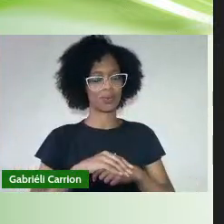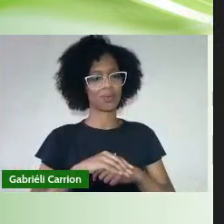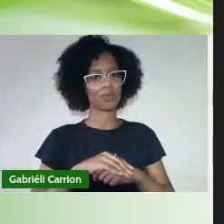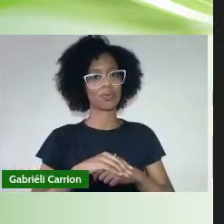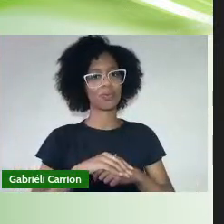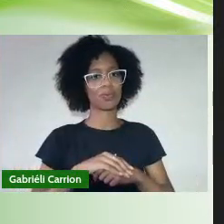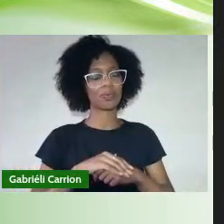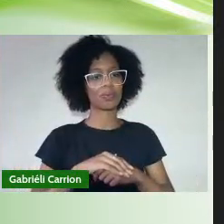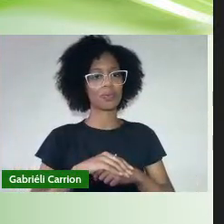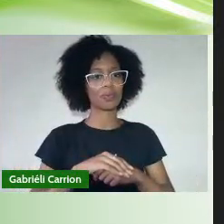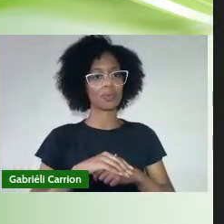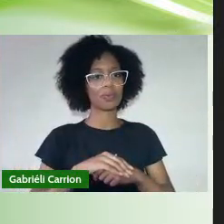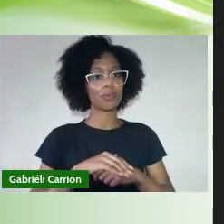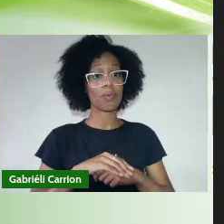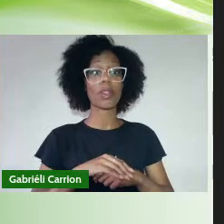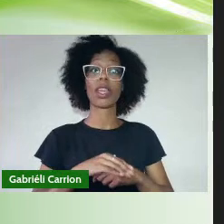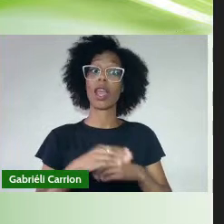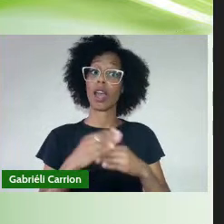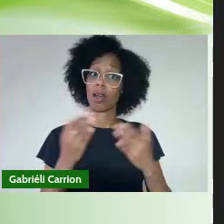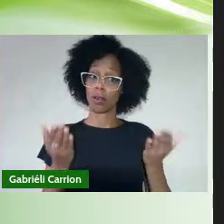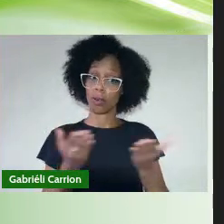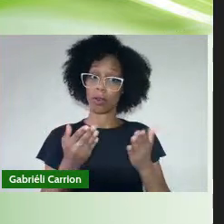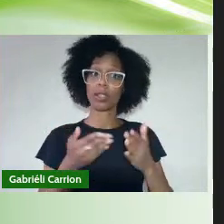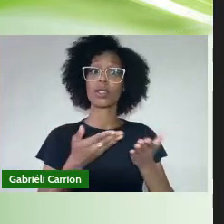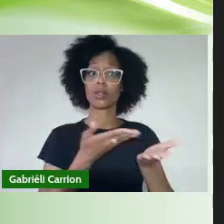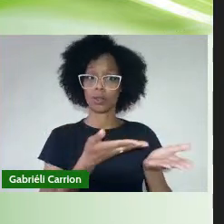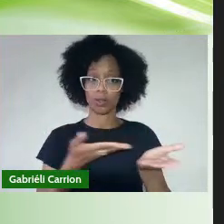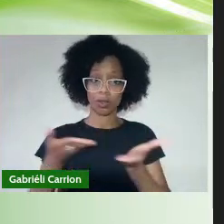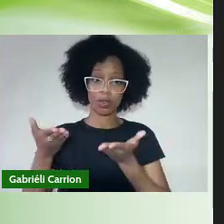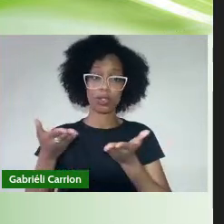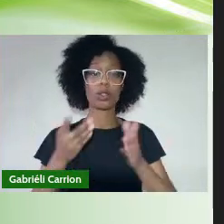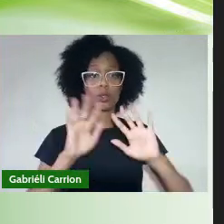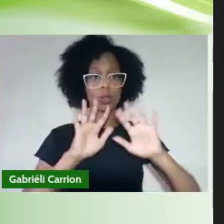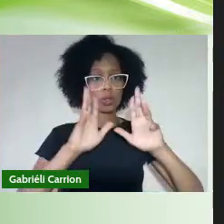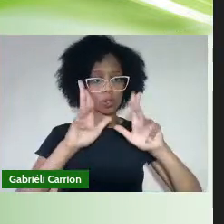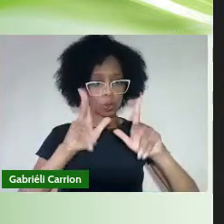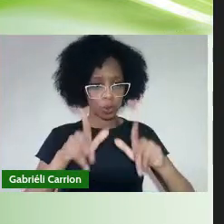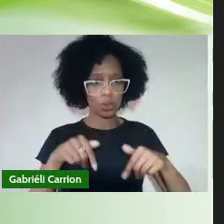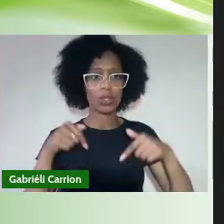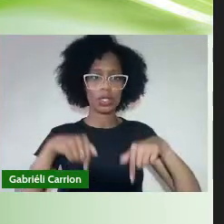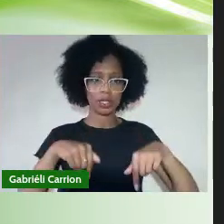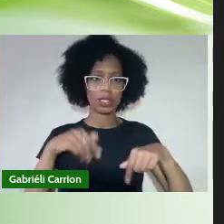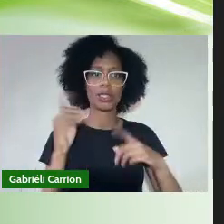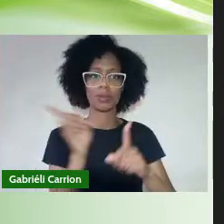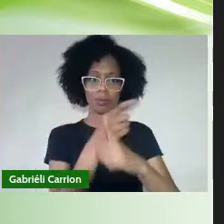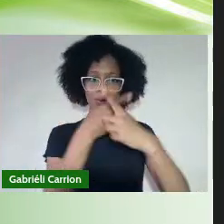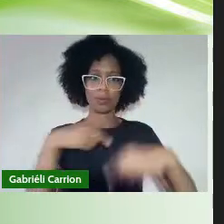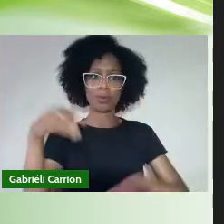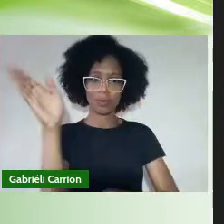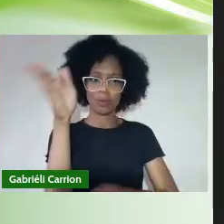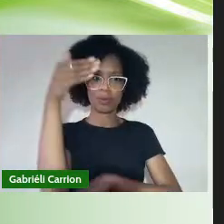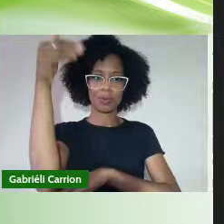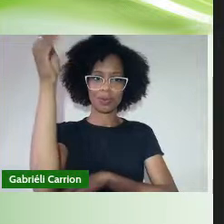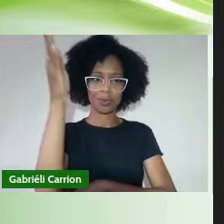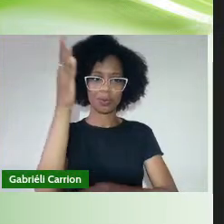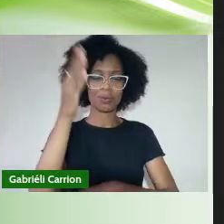convidamos a todos para a imposição de respeito assistirmos o vídeo do Hino Nacional Brasileiro.